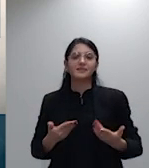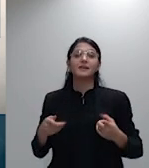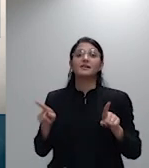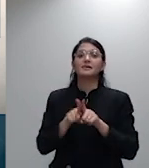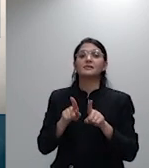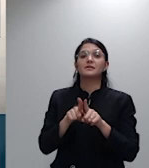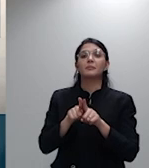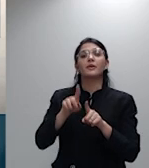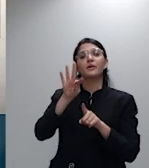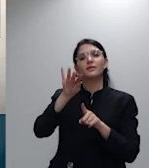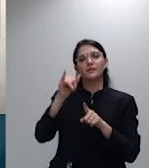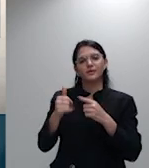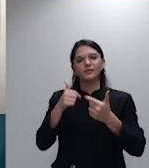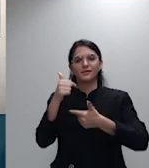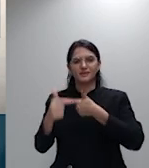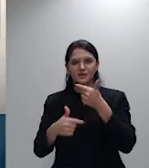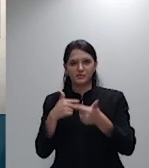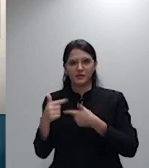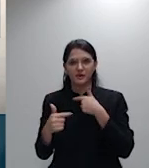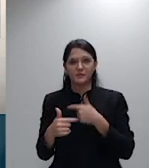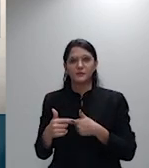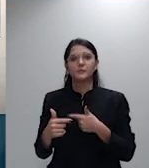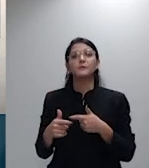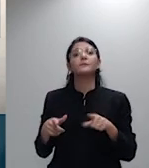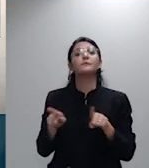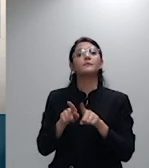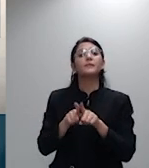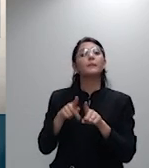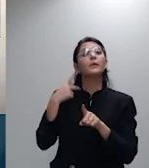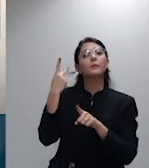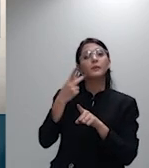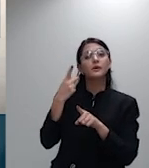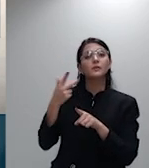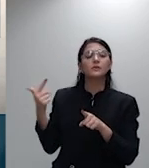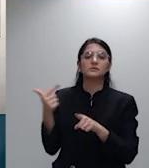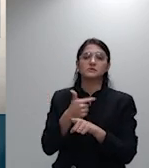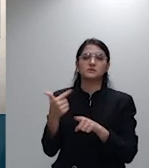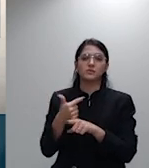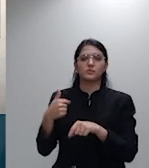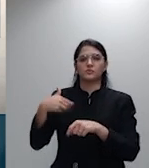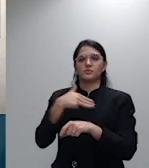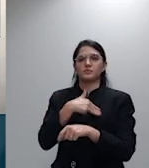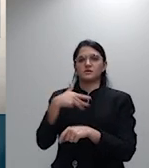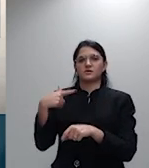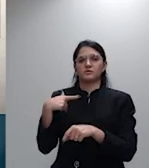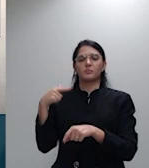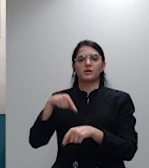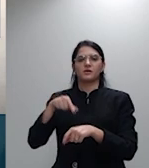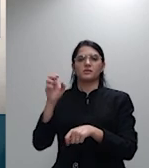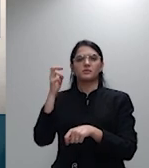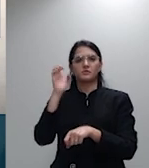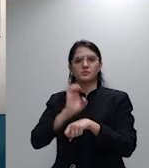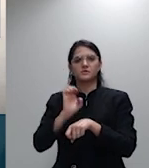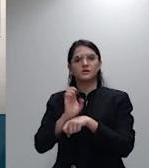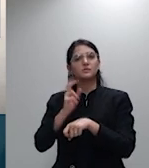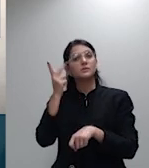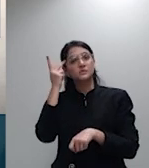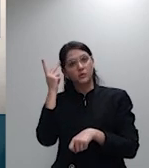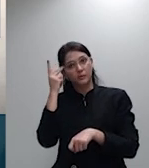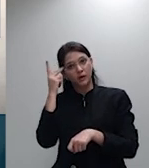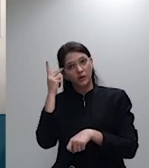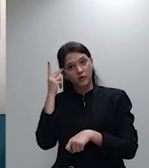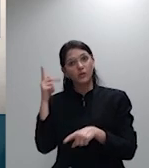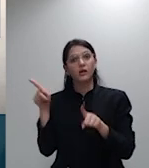subprocurador geral de justiça do Ministério Público aqui de São Paulo e falando em nome do meu procurador geral de